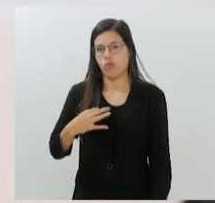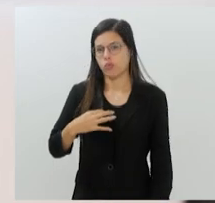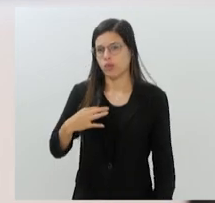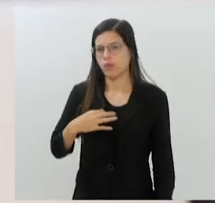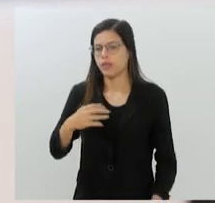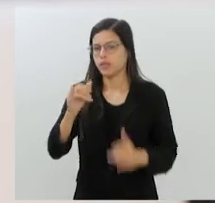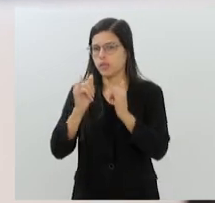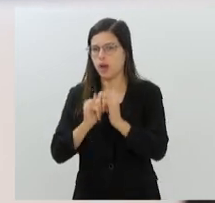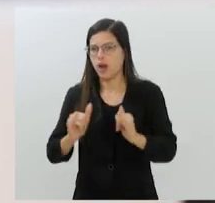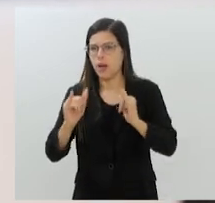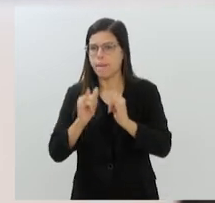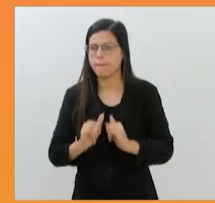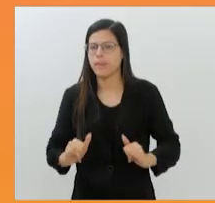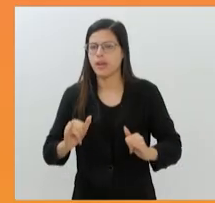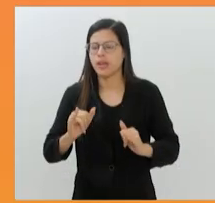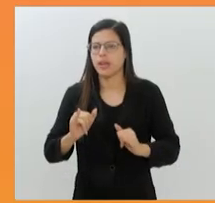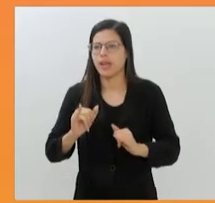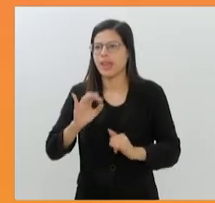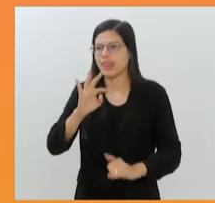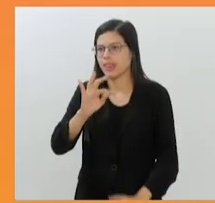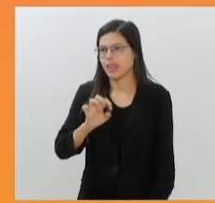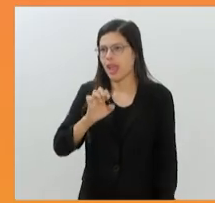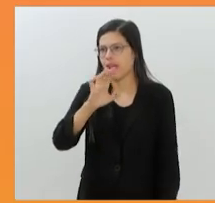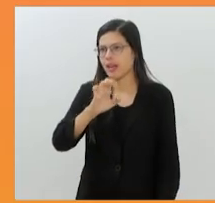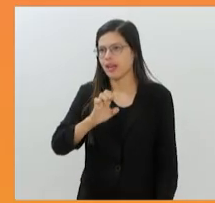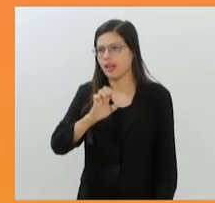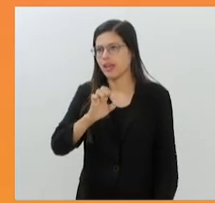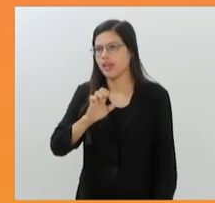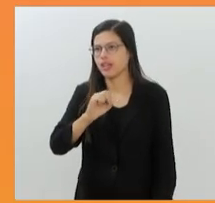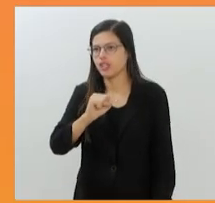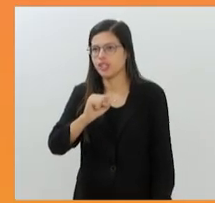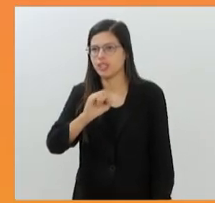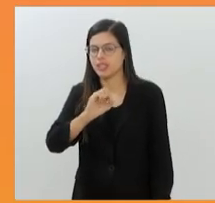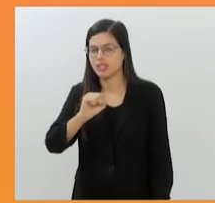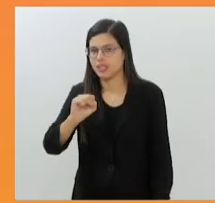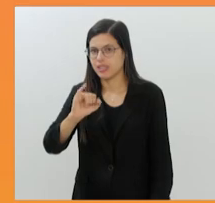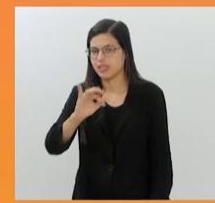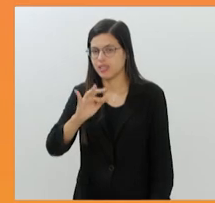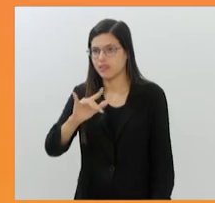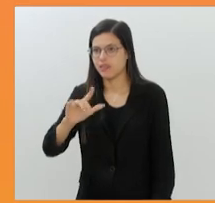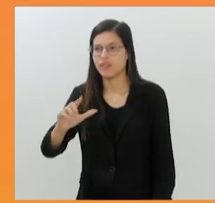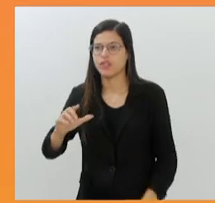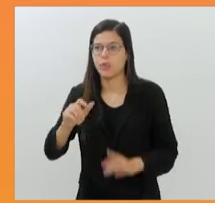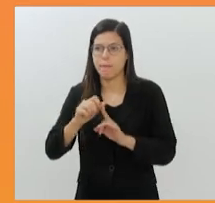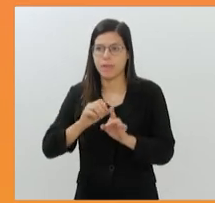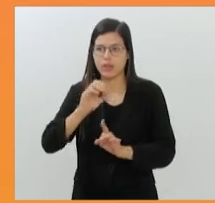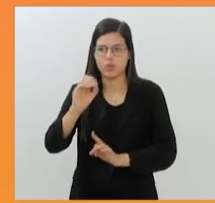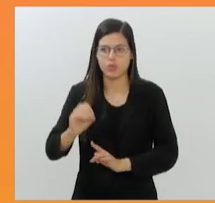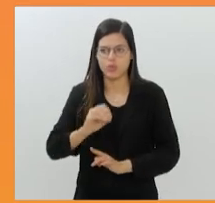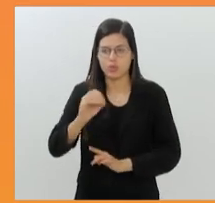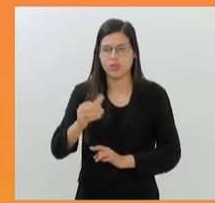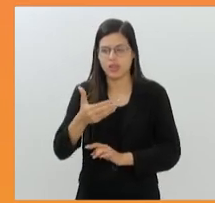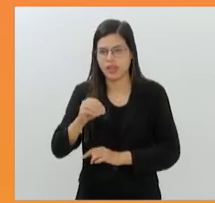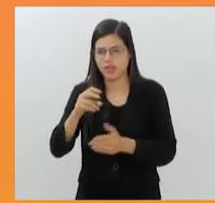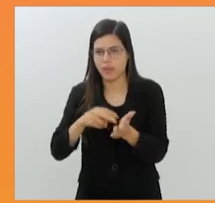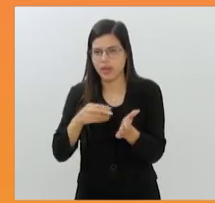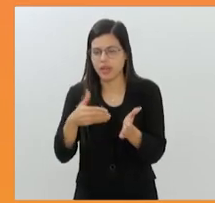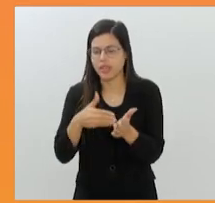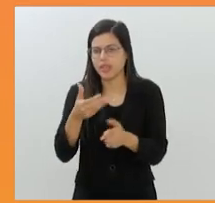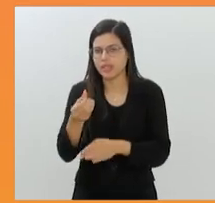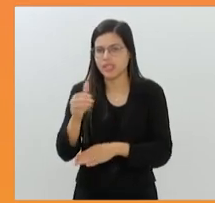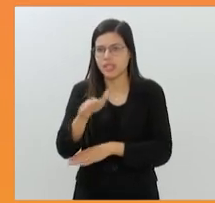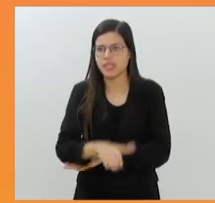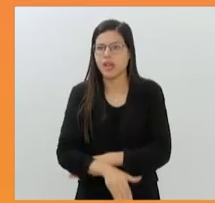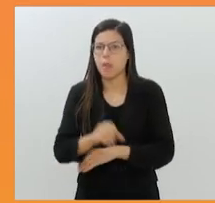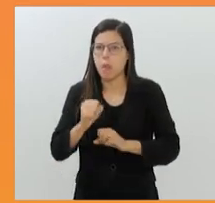campanha Telecifilis. Durante todo o mês de outubro, das 10 horas da manhã às 6 da tarde, o público pode ligar para o